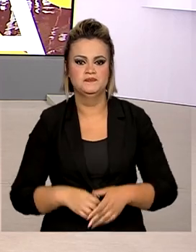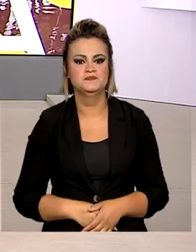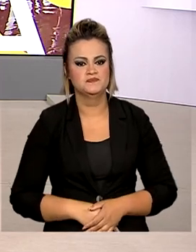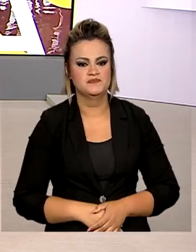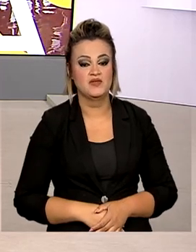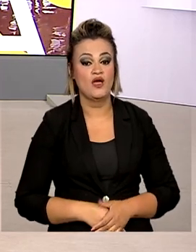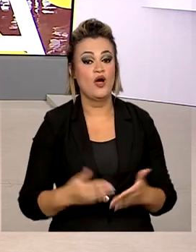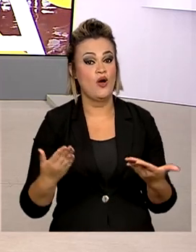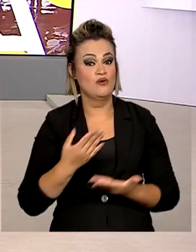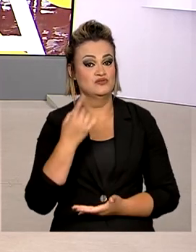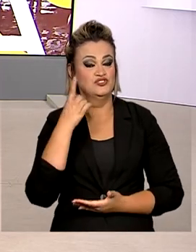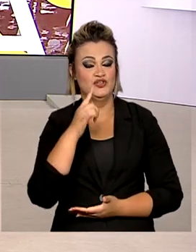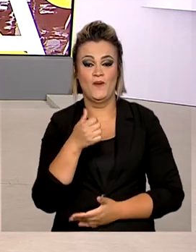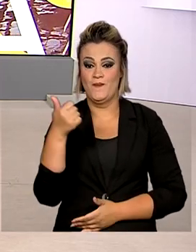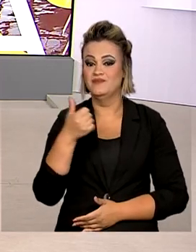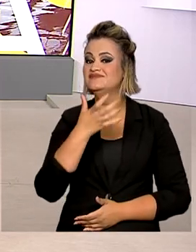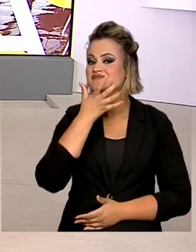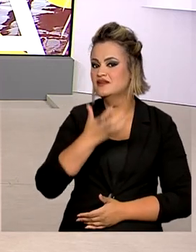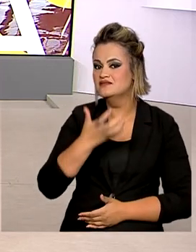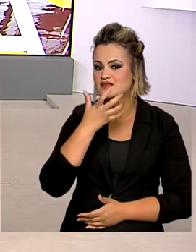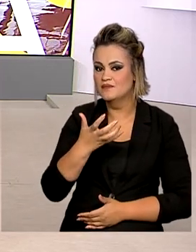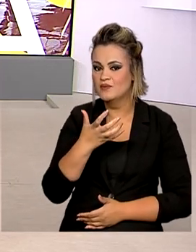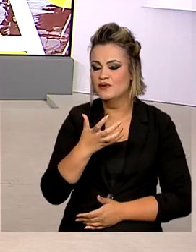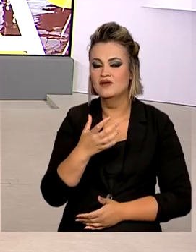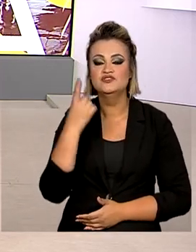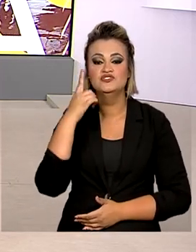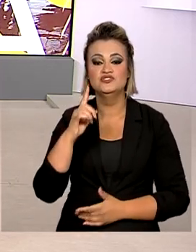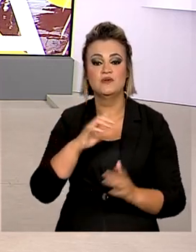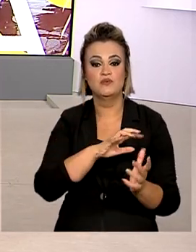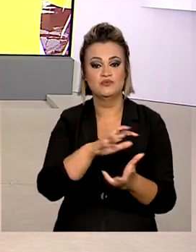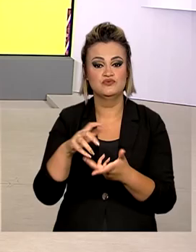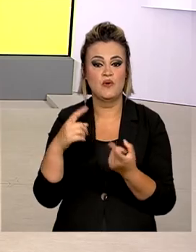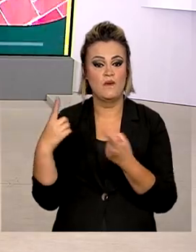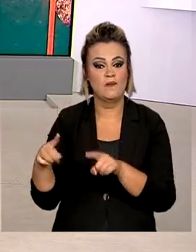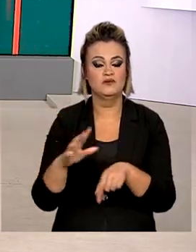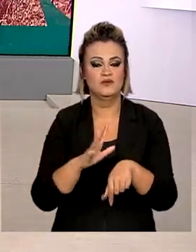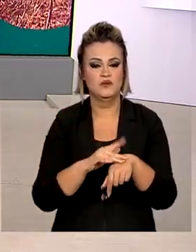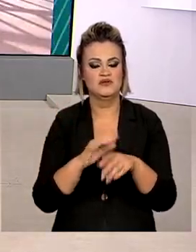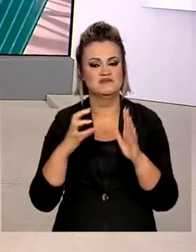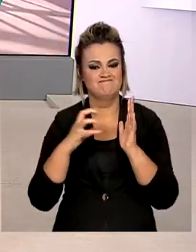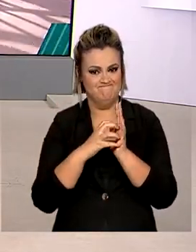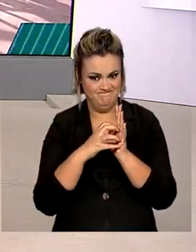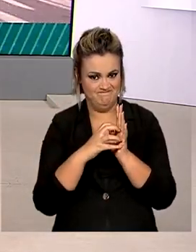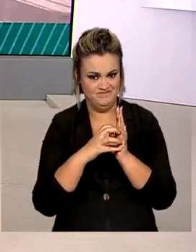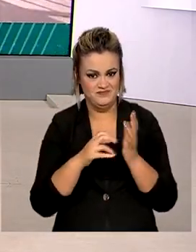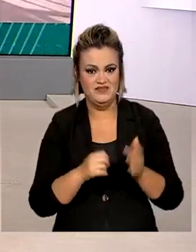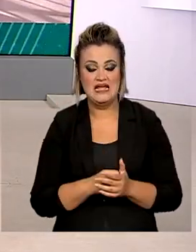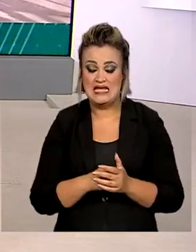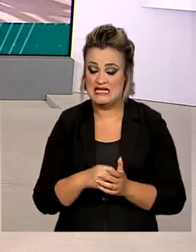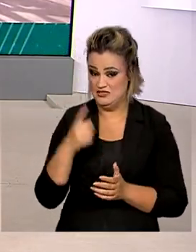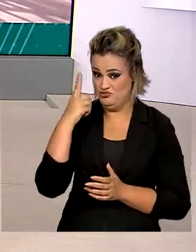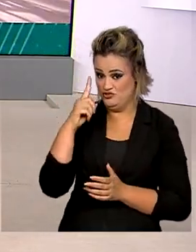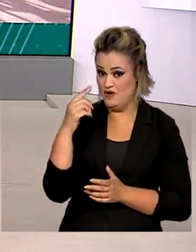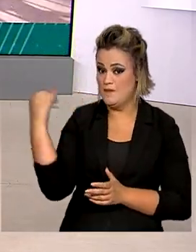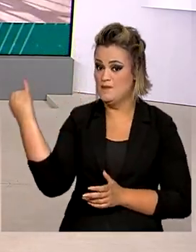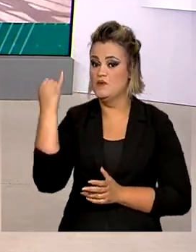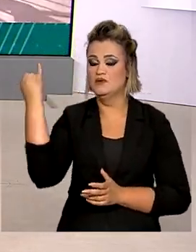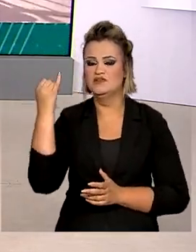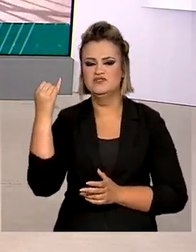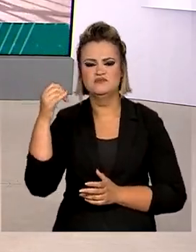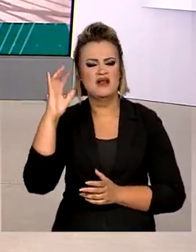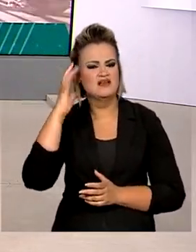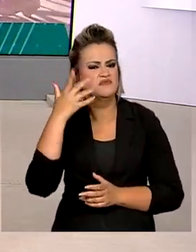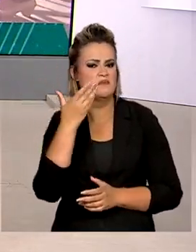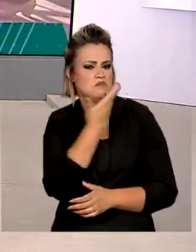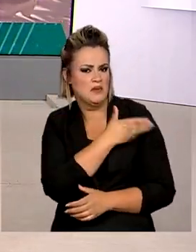Hoje, 1º de dezembro, é o Dia Mundial de Luta contra a AIDS. A data é importante para combater